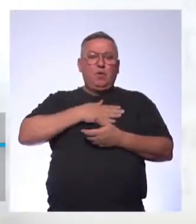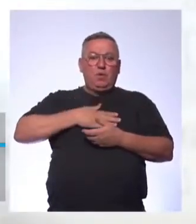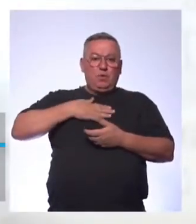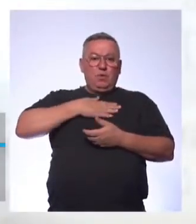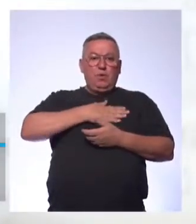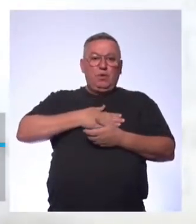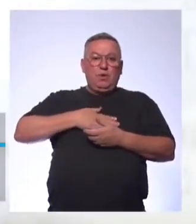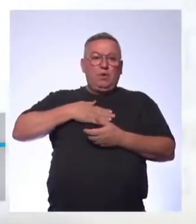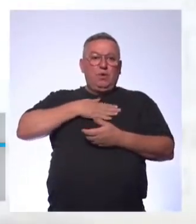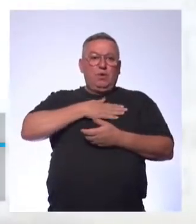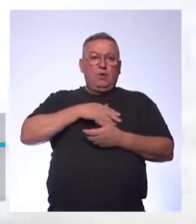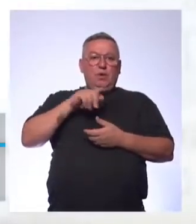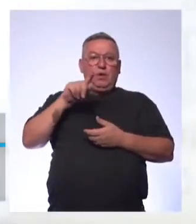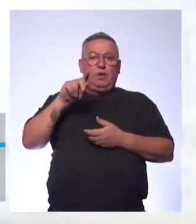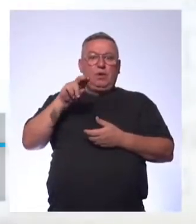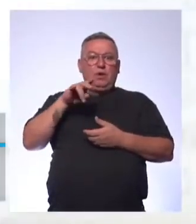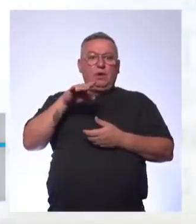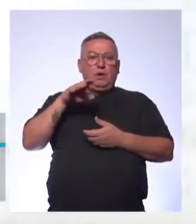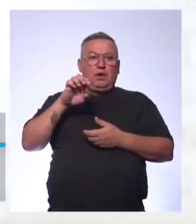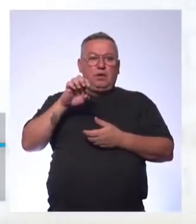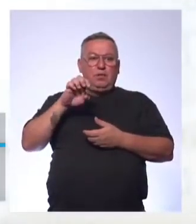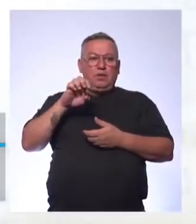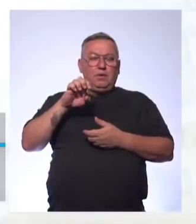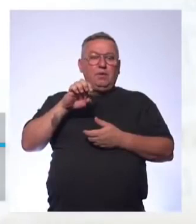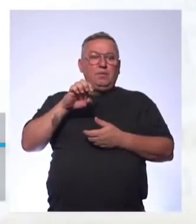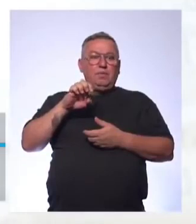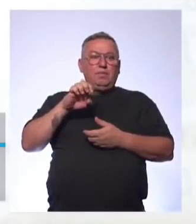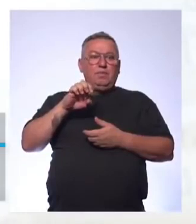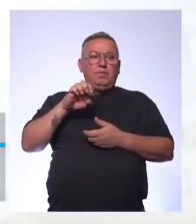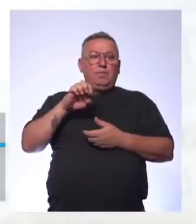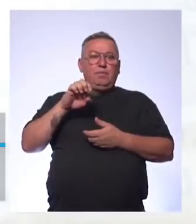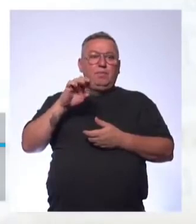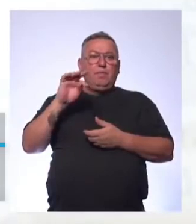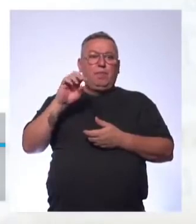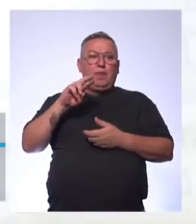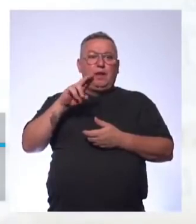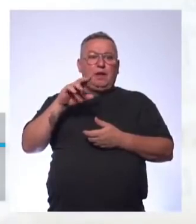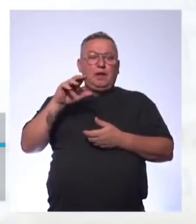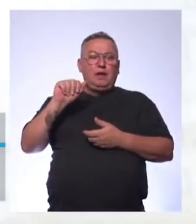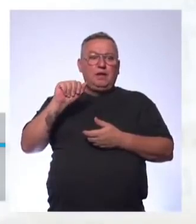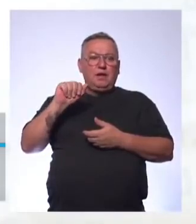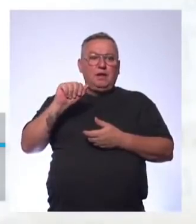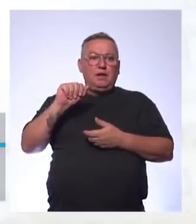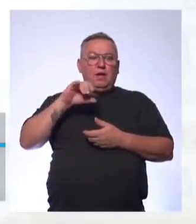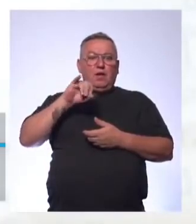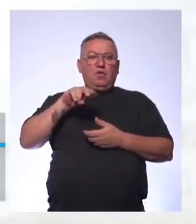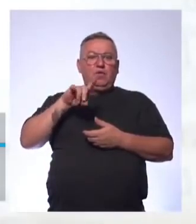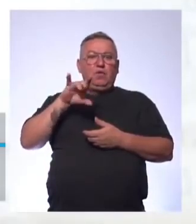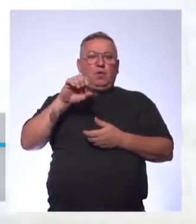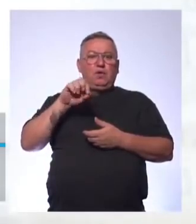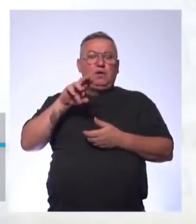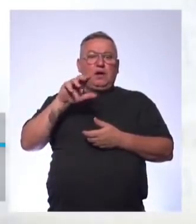de agradecer Aos alunos Guilherme, 1375 A Tereza, 1151 O Júlio César A Maria Tereza O